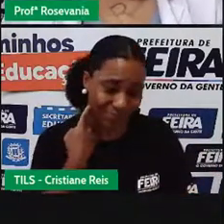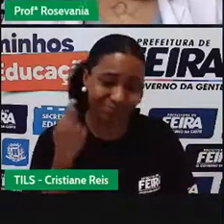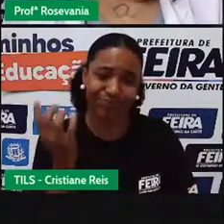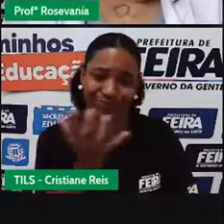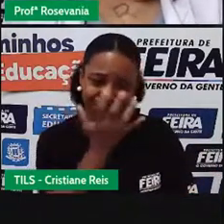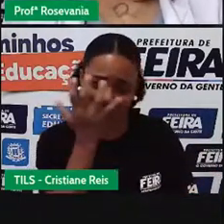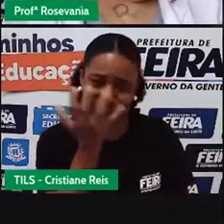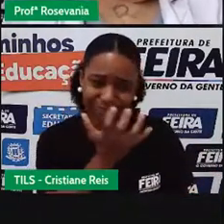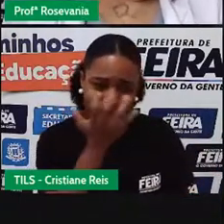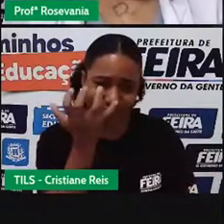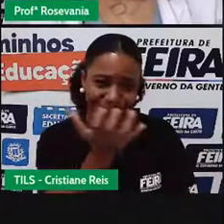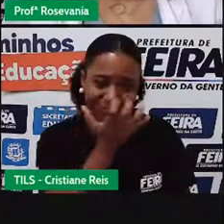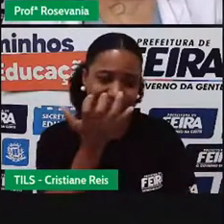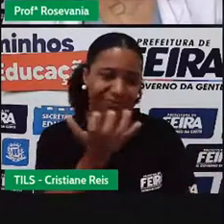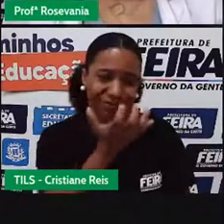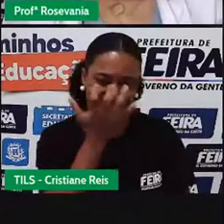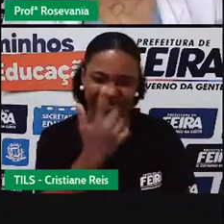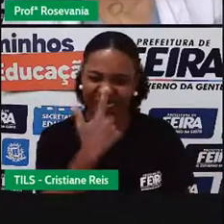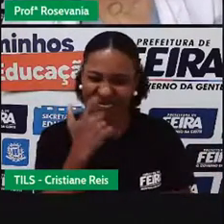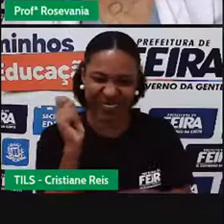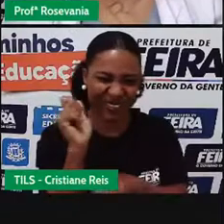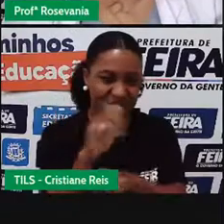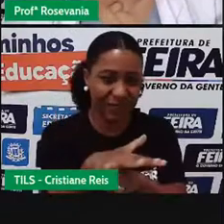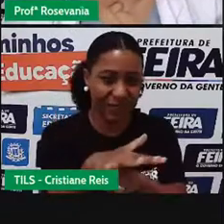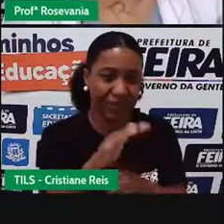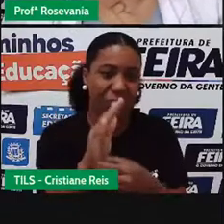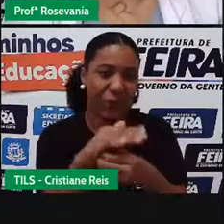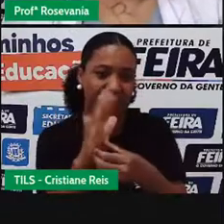infelizmente, ele recebe dejetos, né,